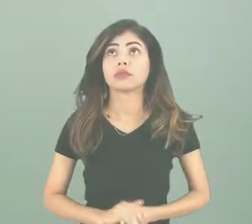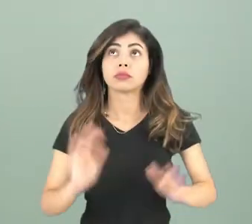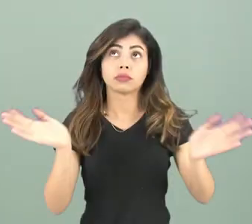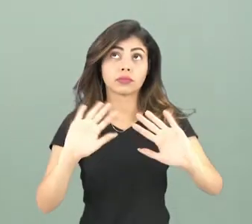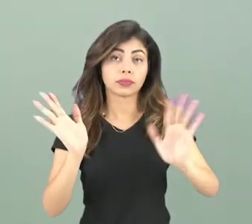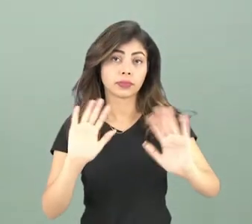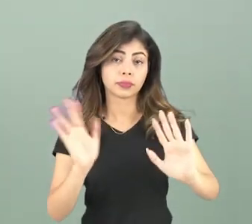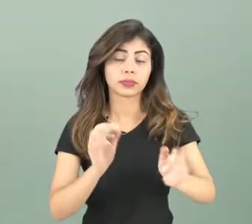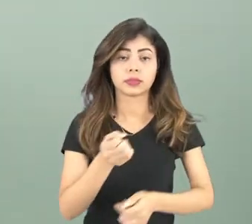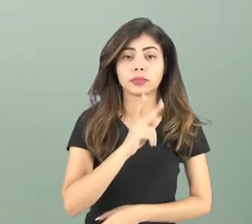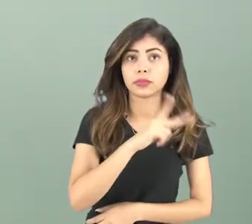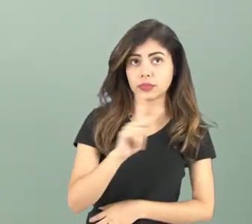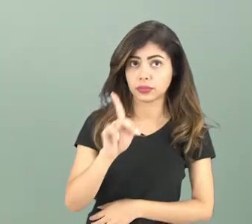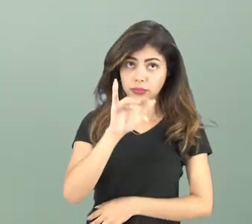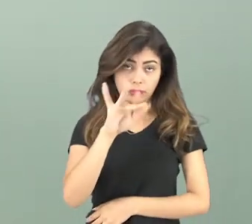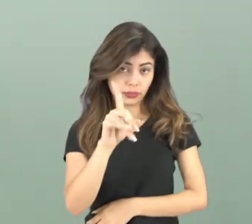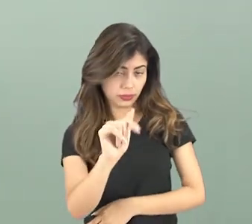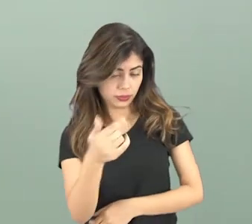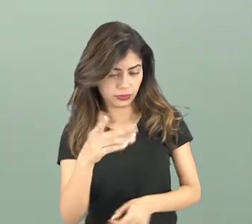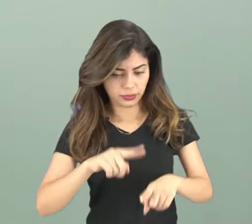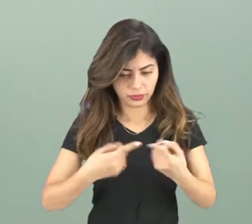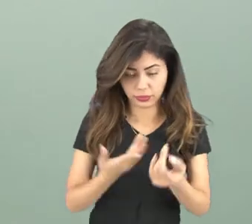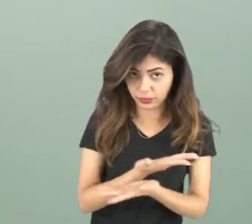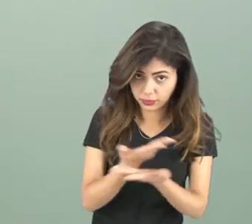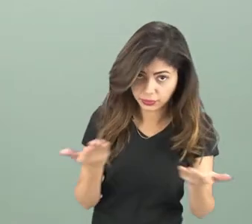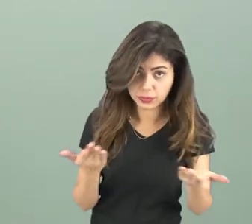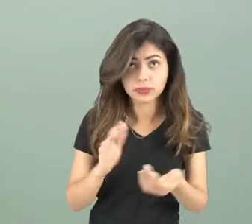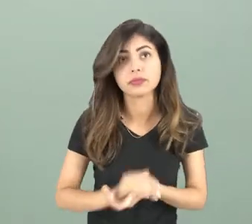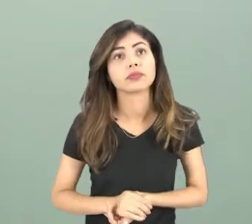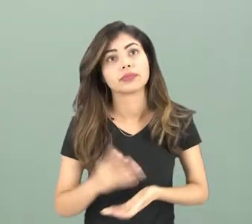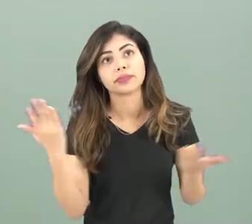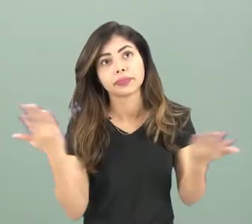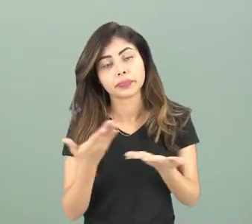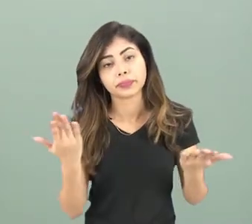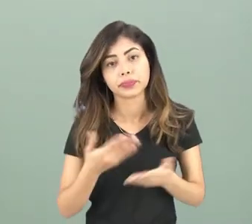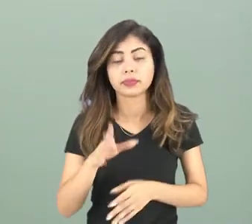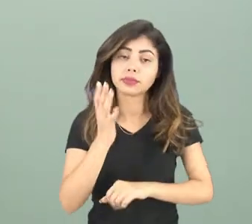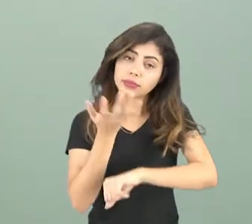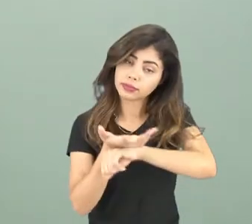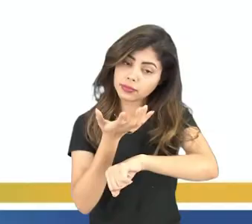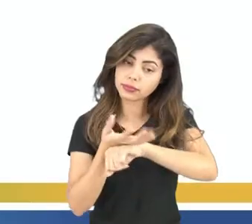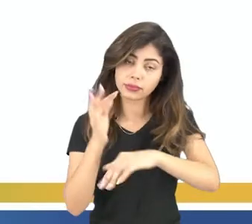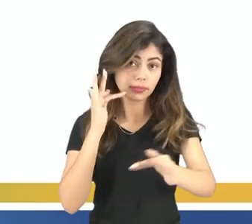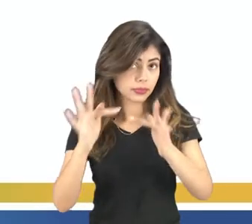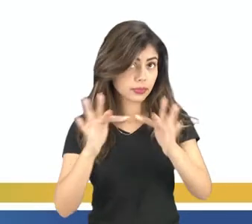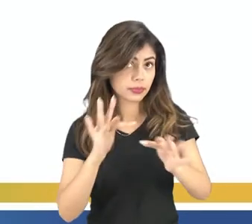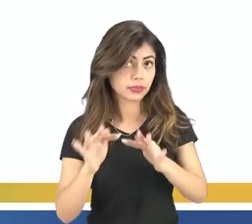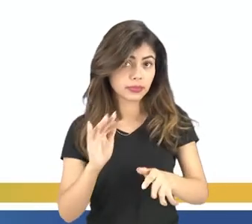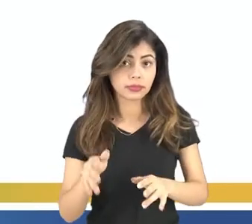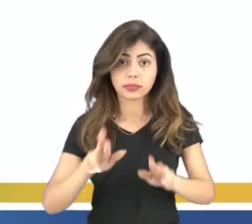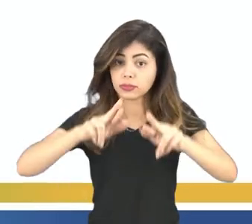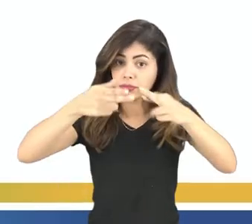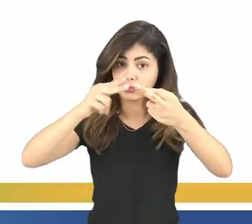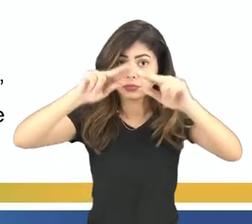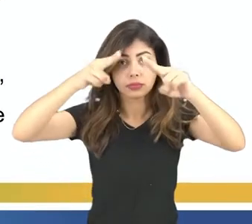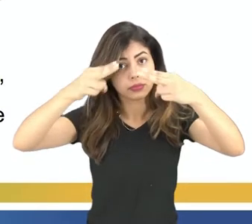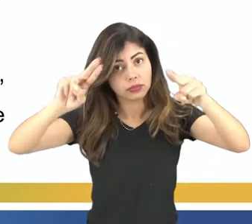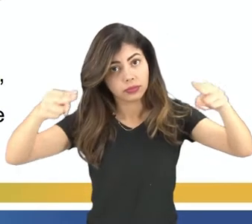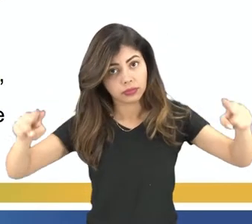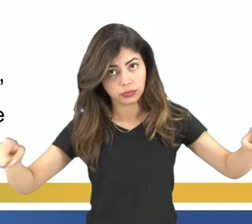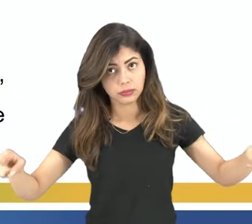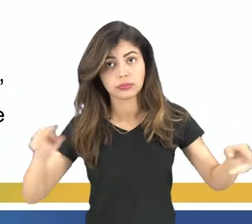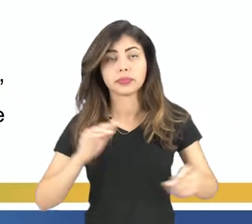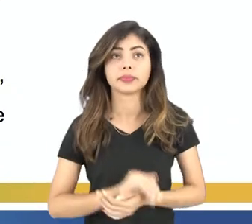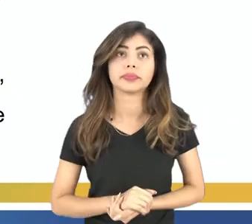Olá, professora Lídia aqui mais uma vez e hoje na disciplina de Física nós iremos estudar sobre imãs e campos magnéticos.